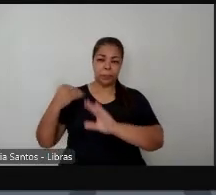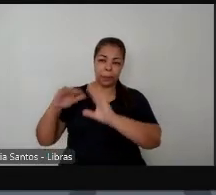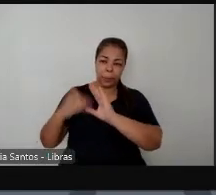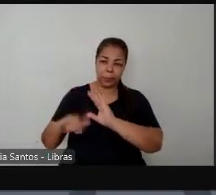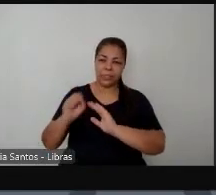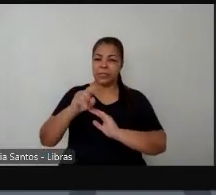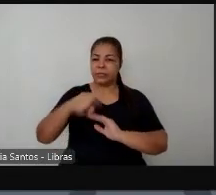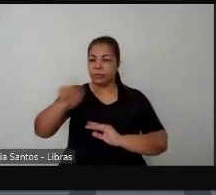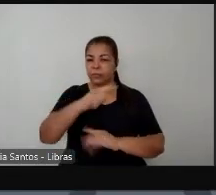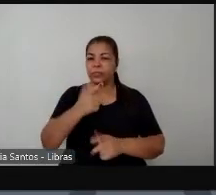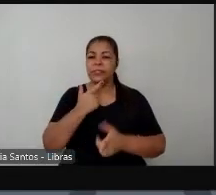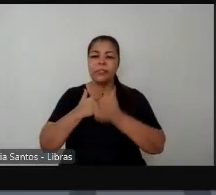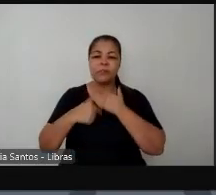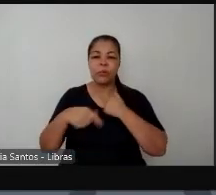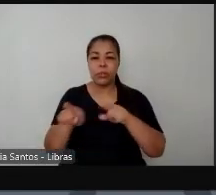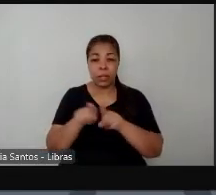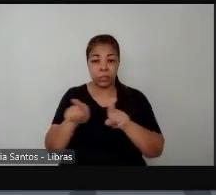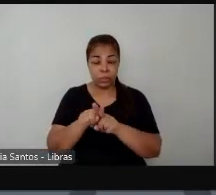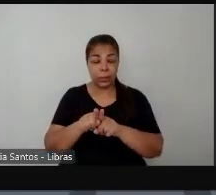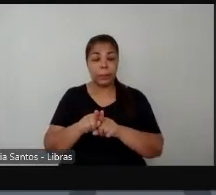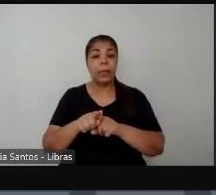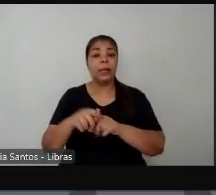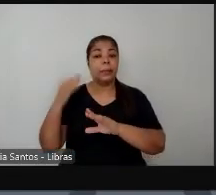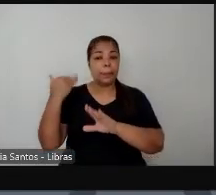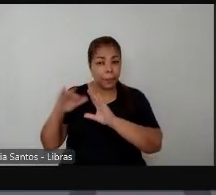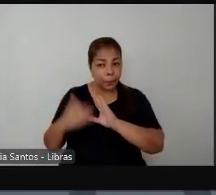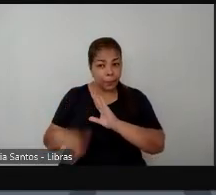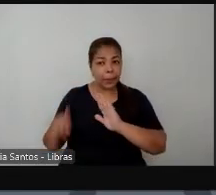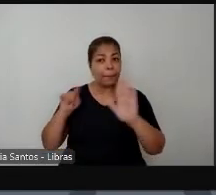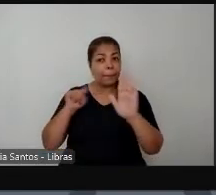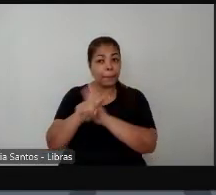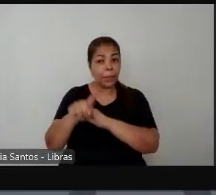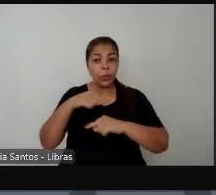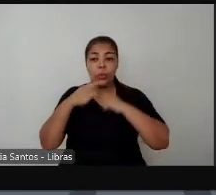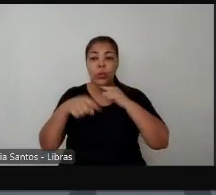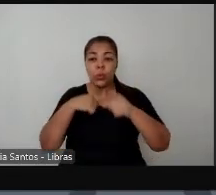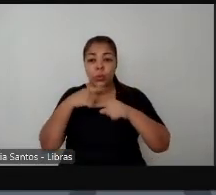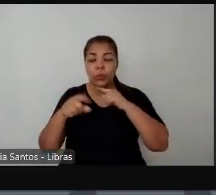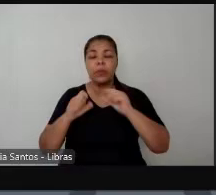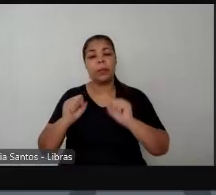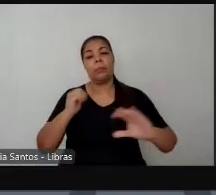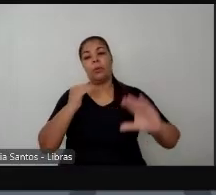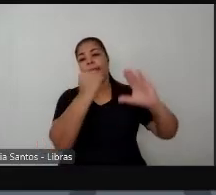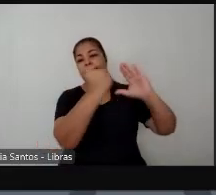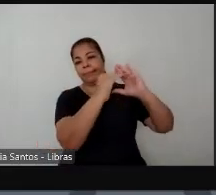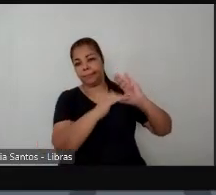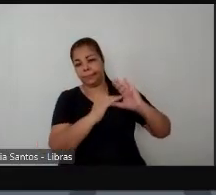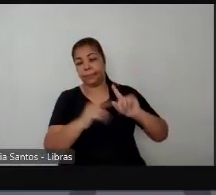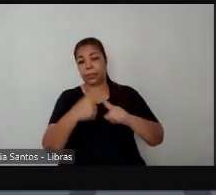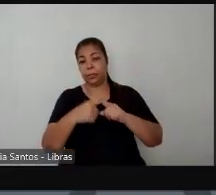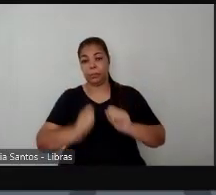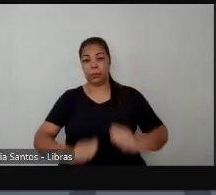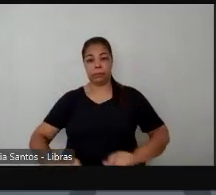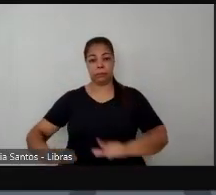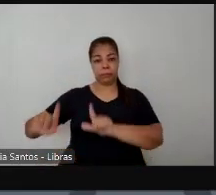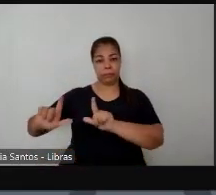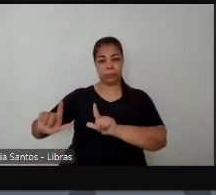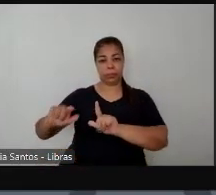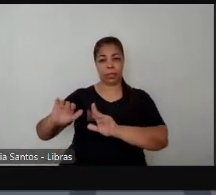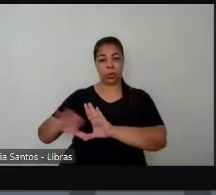precisa ser por e-mail porque a caixa de comentários do youtube não está aberta então é